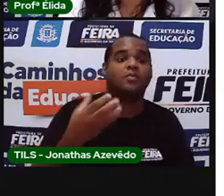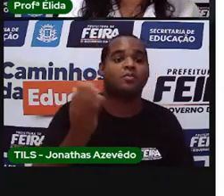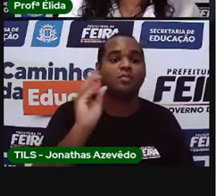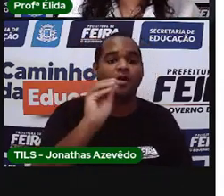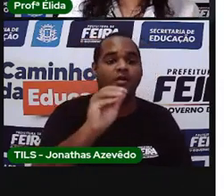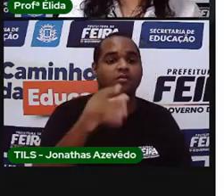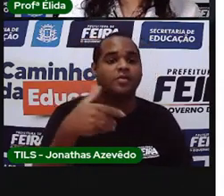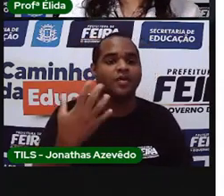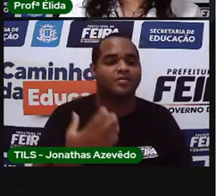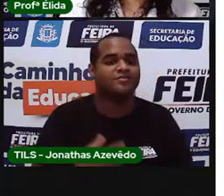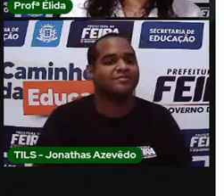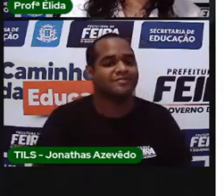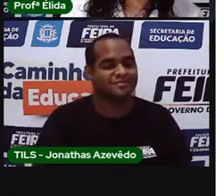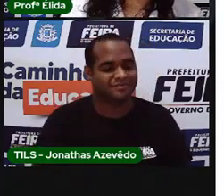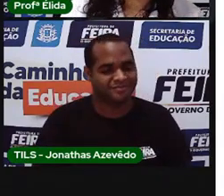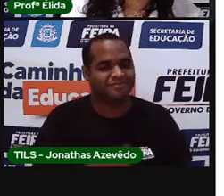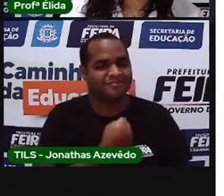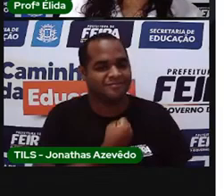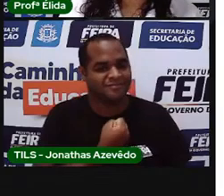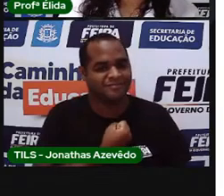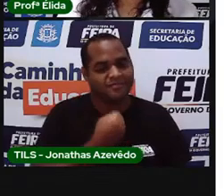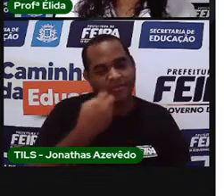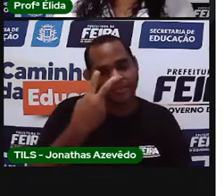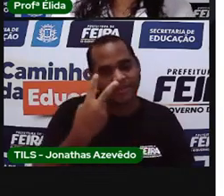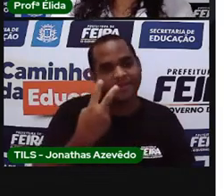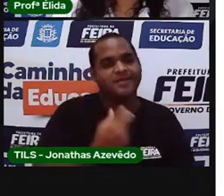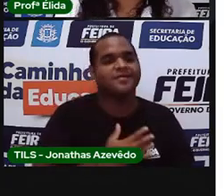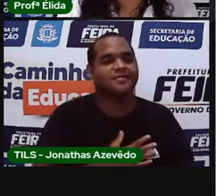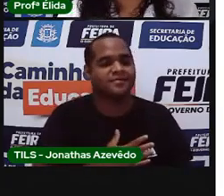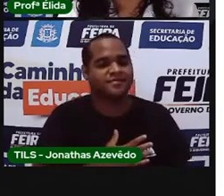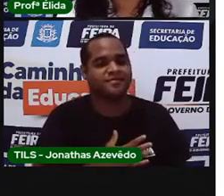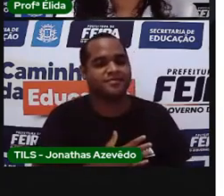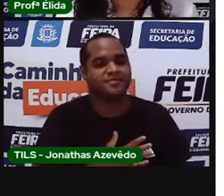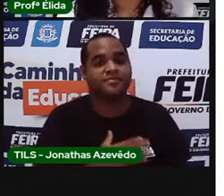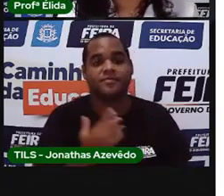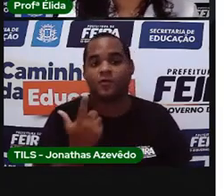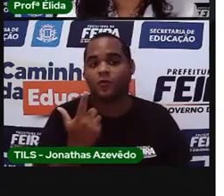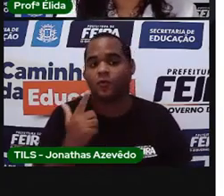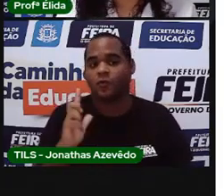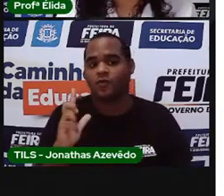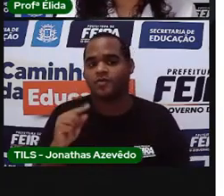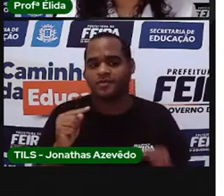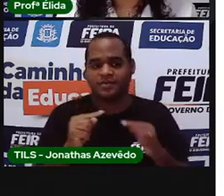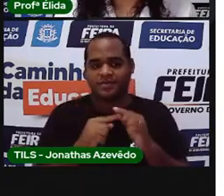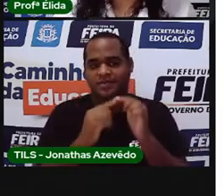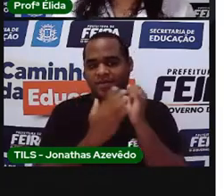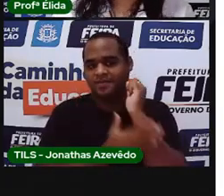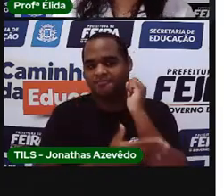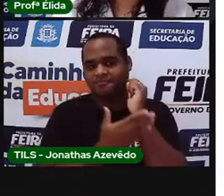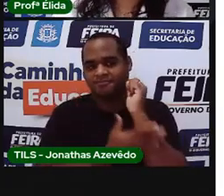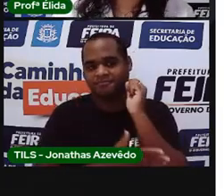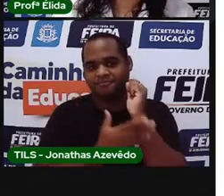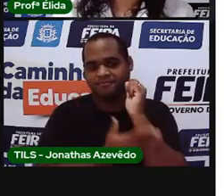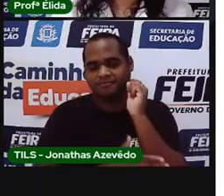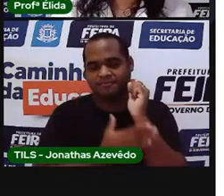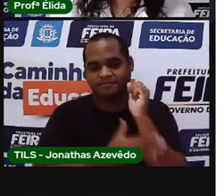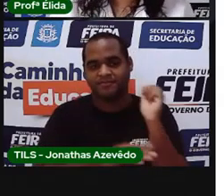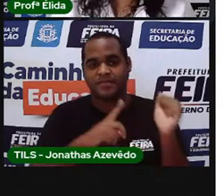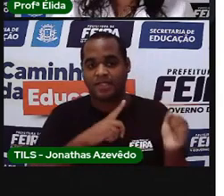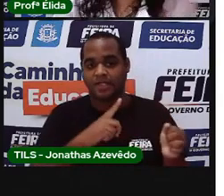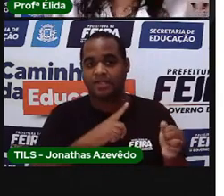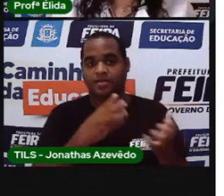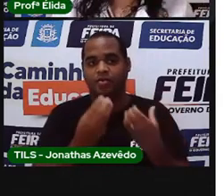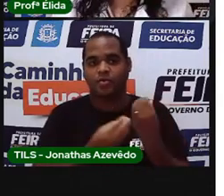registro? Número dois. E quantos abacaxis nós temos